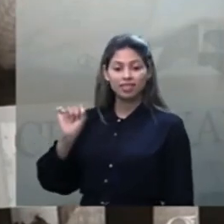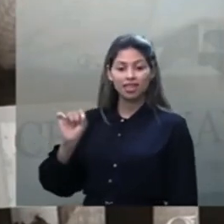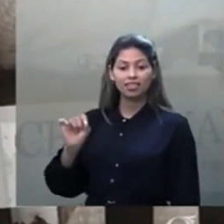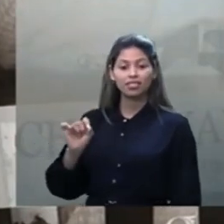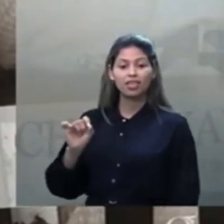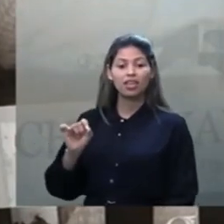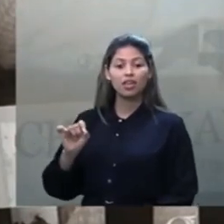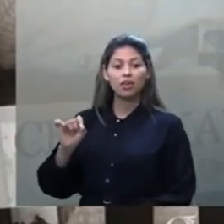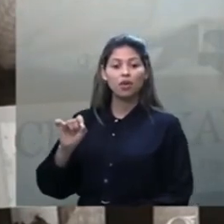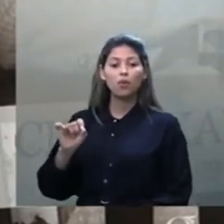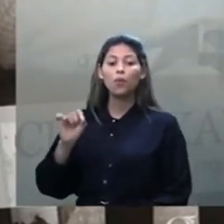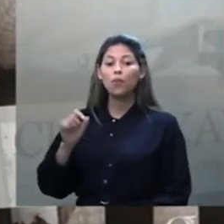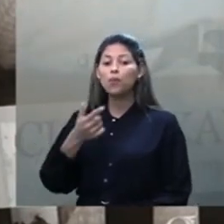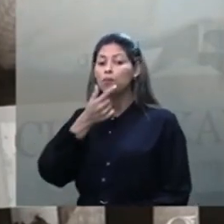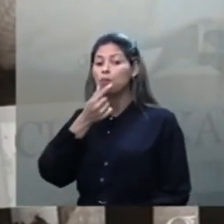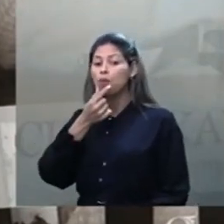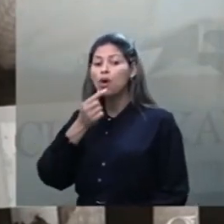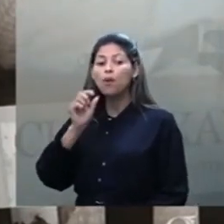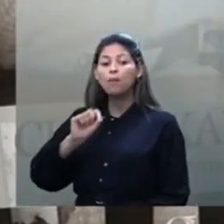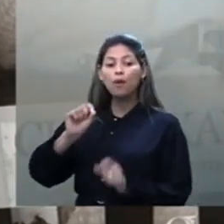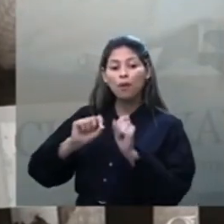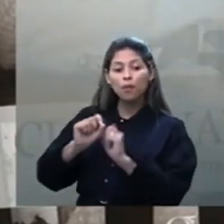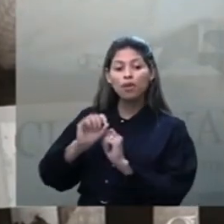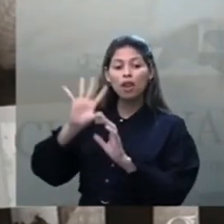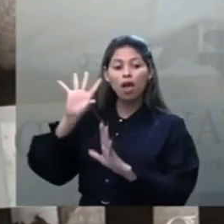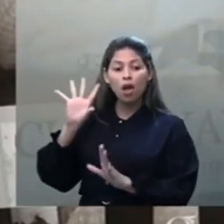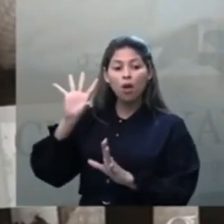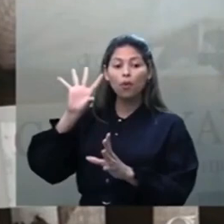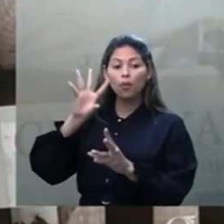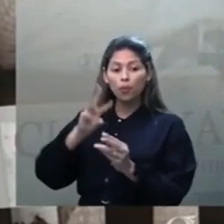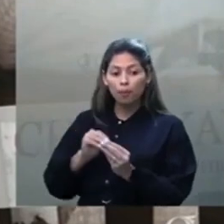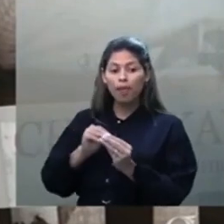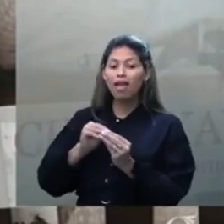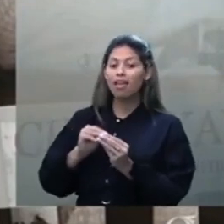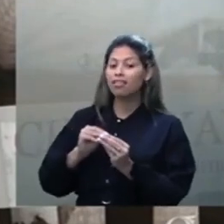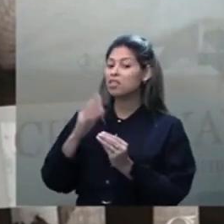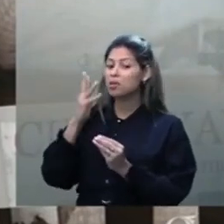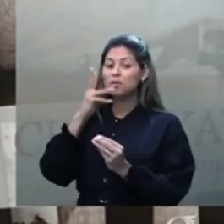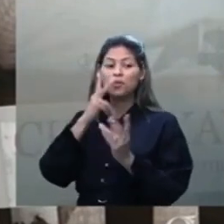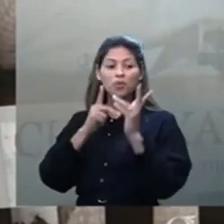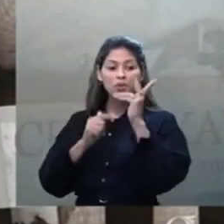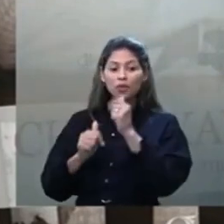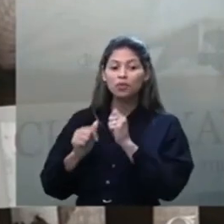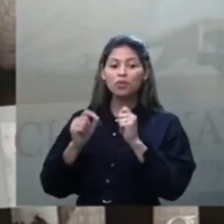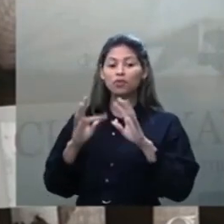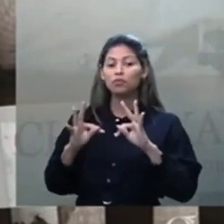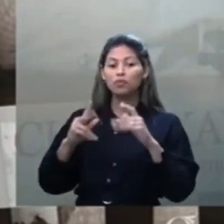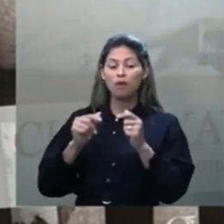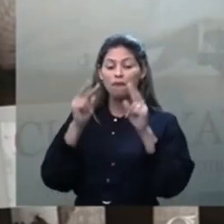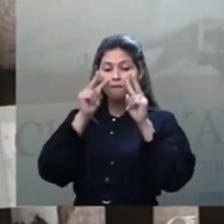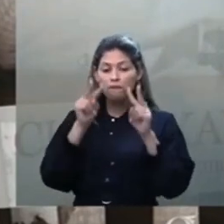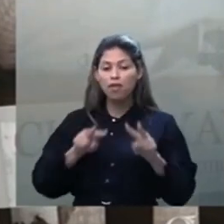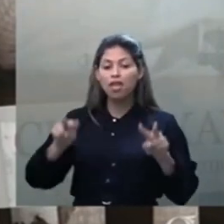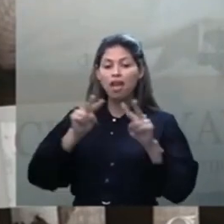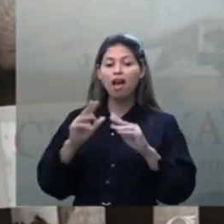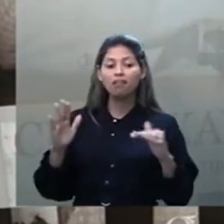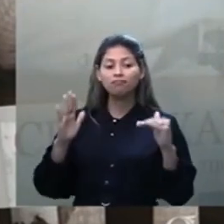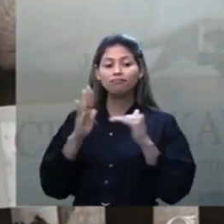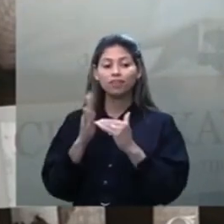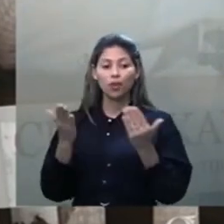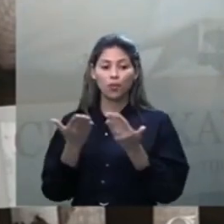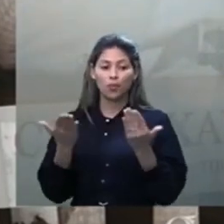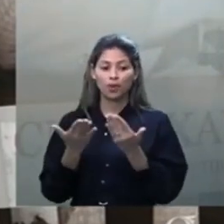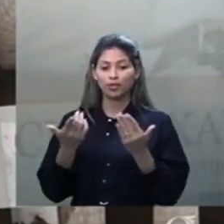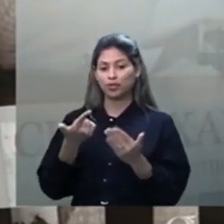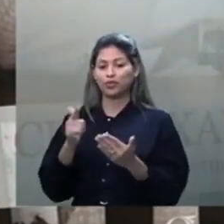Internacional. É a mais completa, mais linda dos casos que eu já vi até hoje. Tá pena que a edição impressa está esgotada,